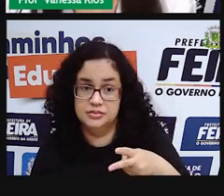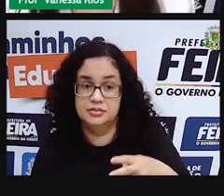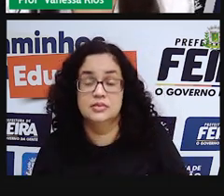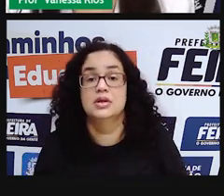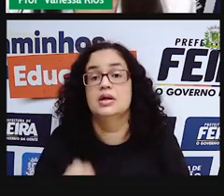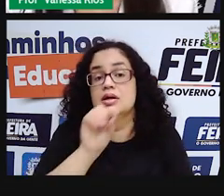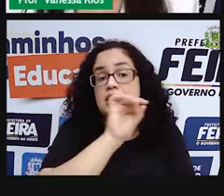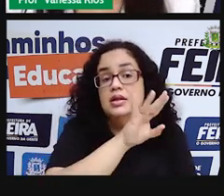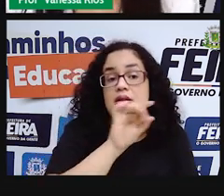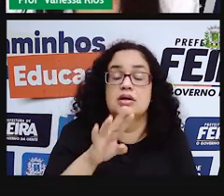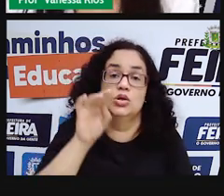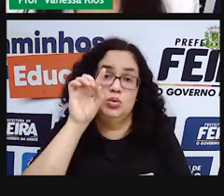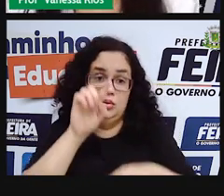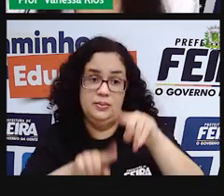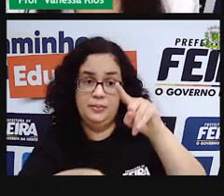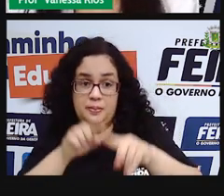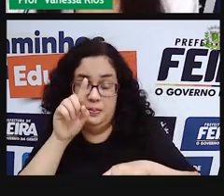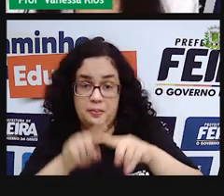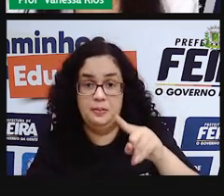cada tipo de material.